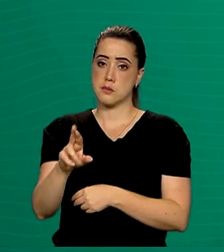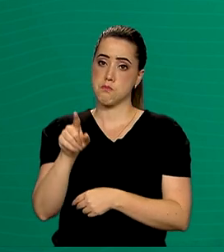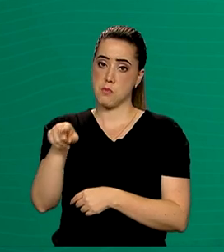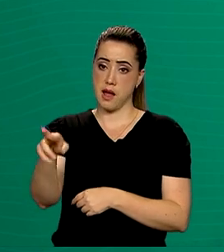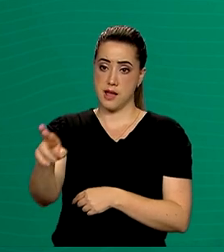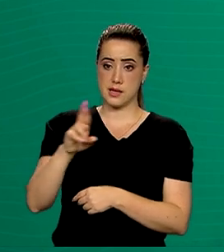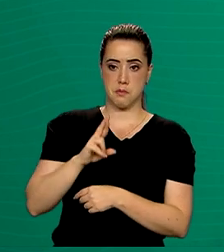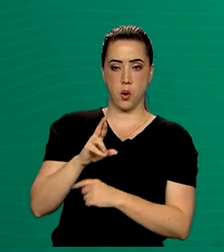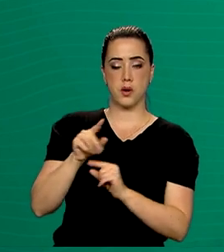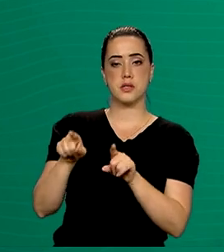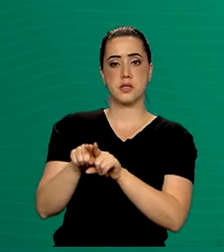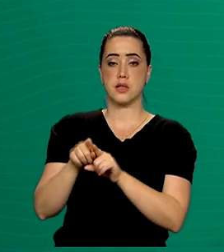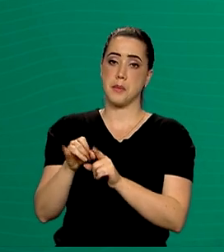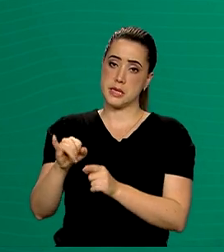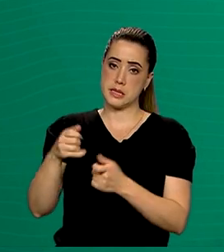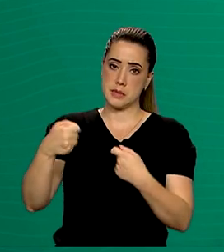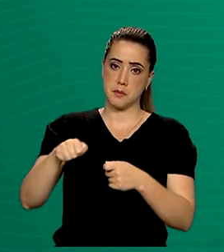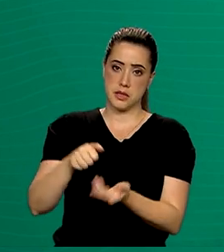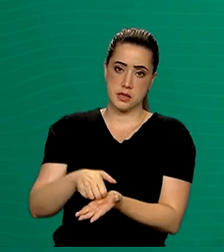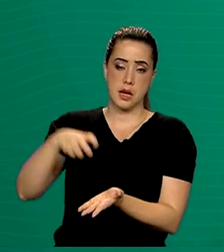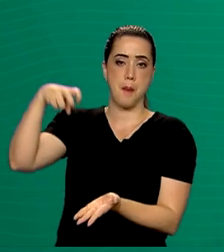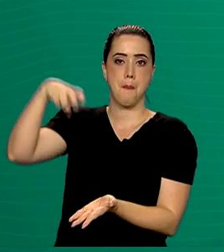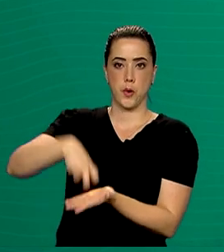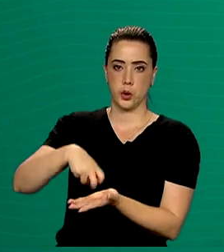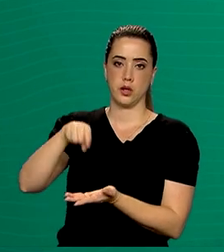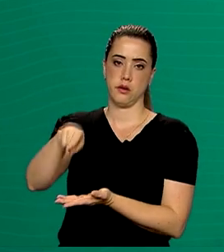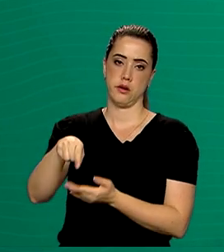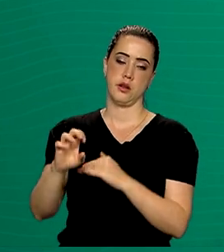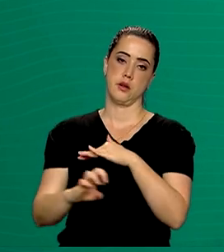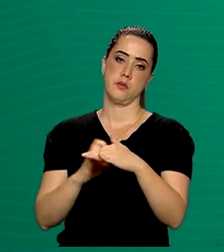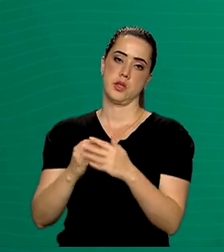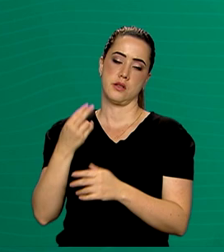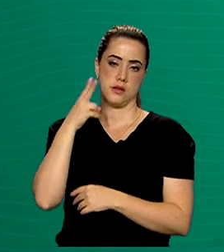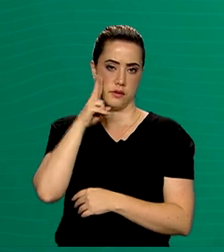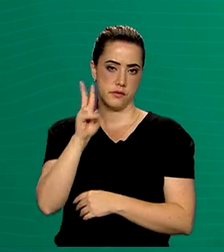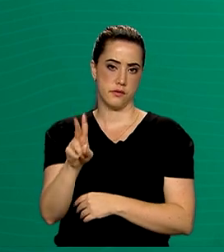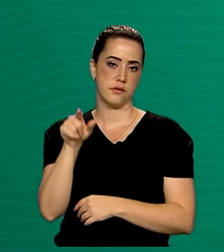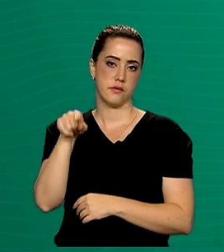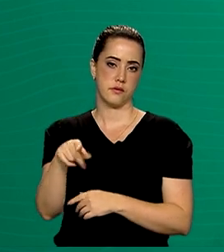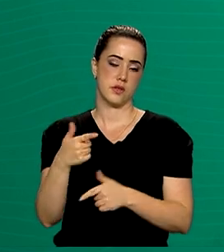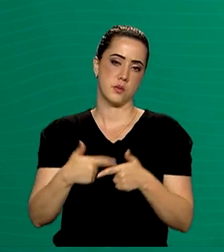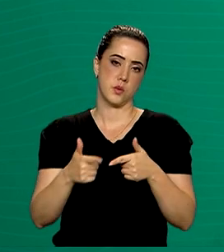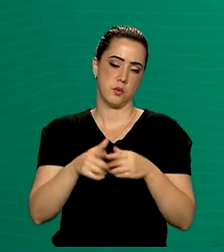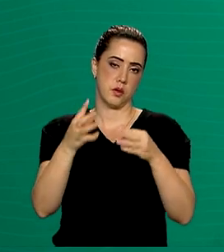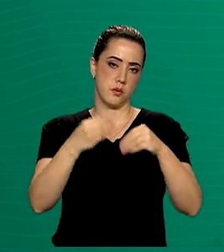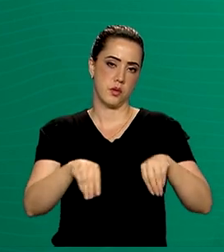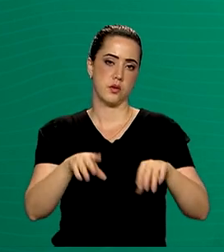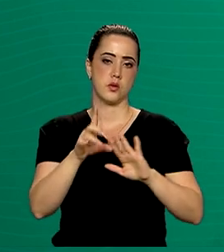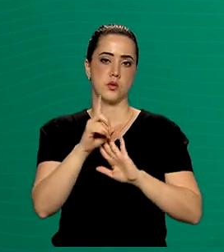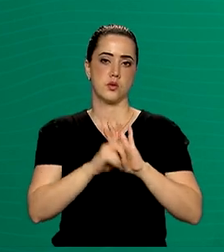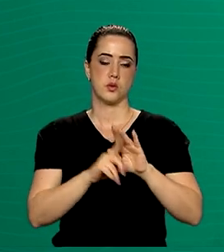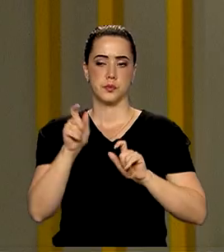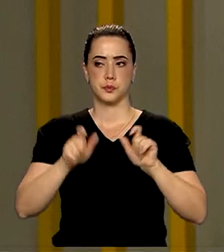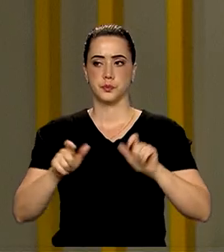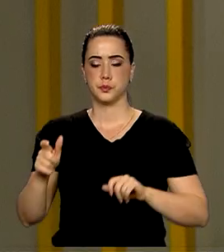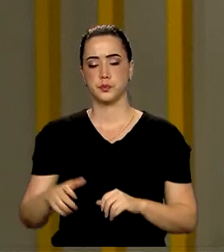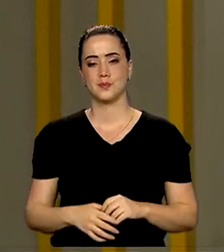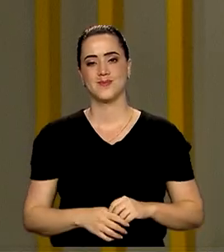caso se configurem, infelizmente, essas lesões ao direito das pessoas.